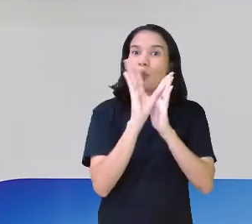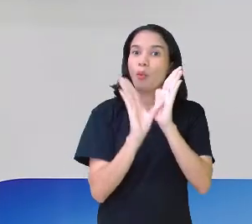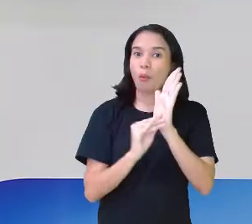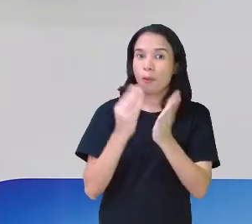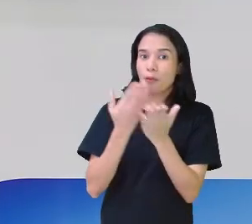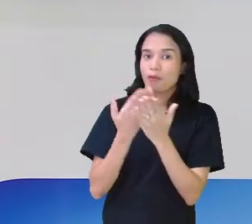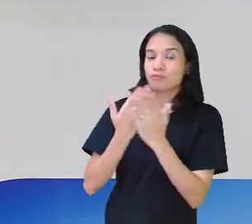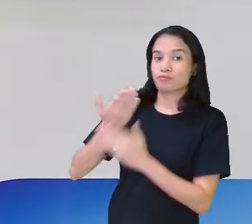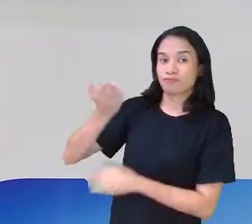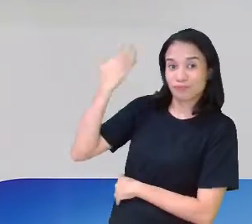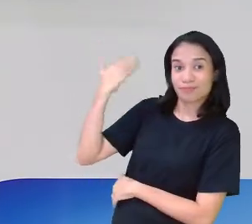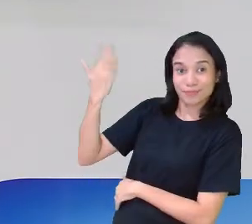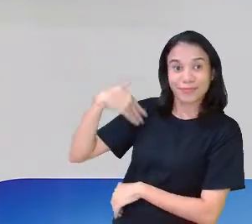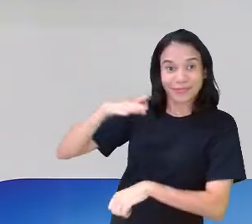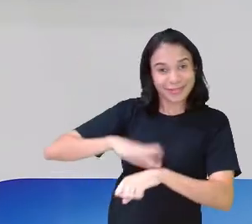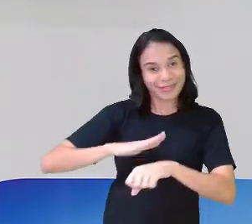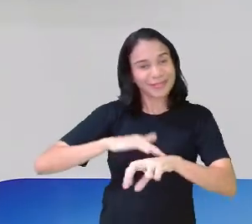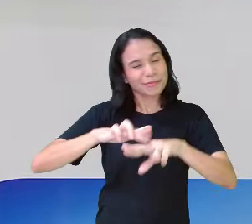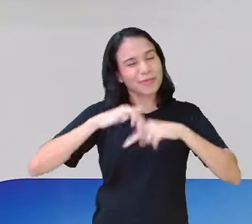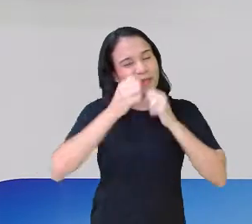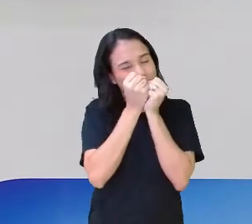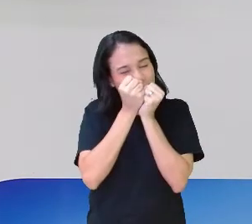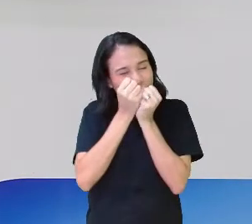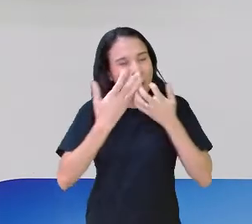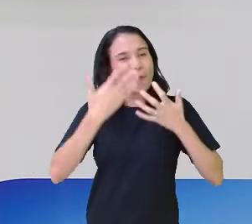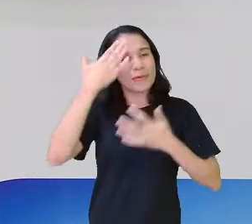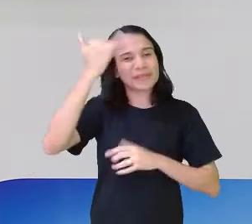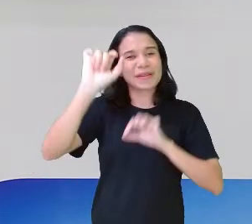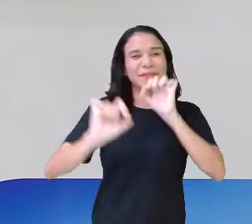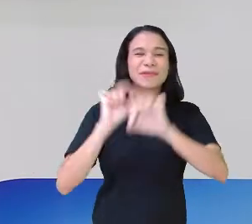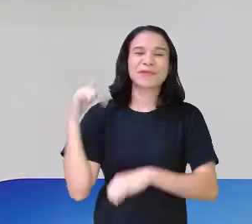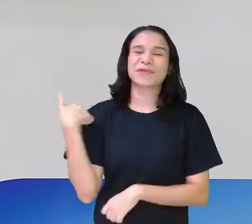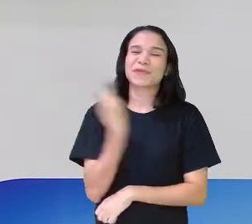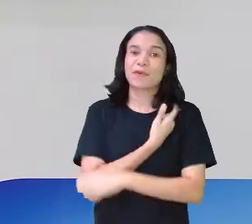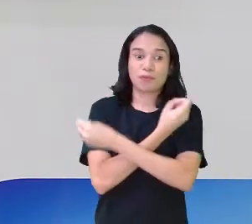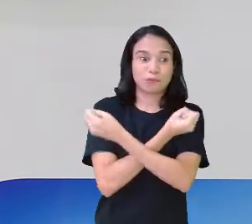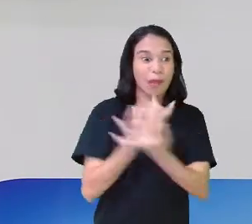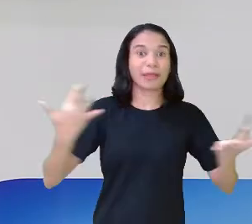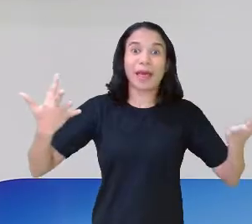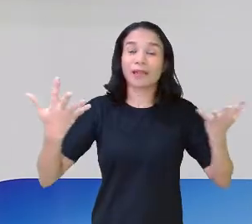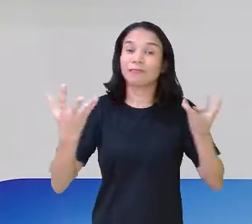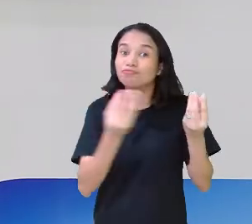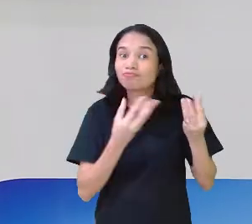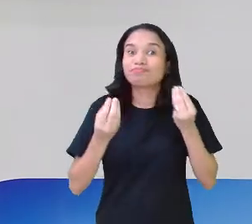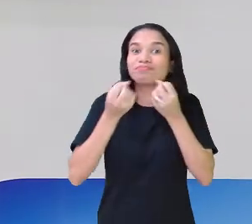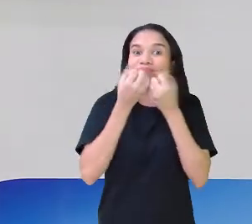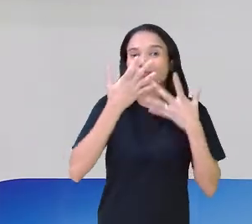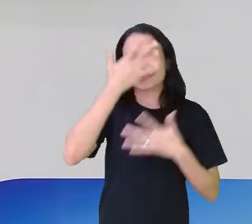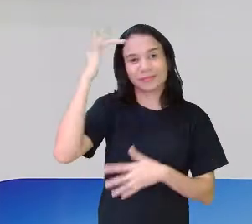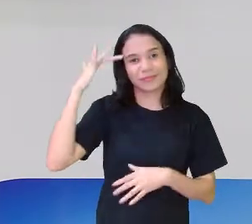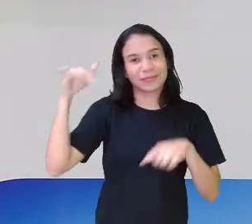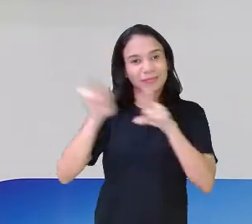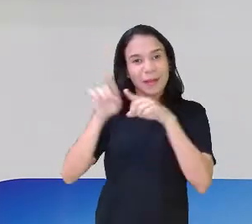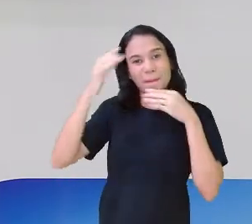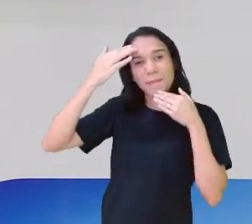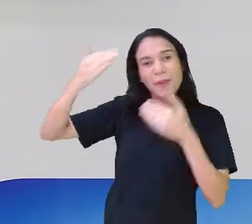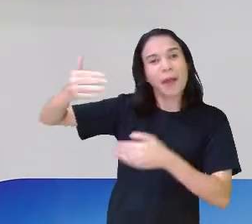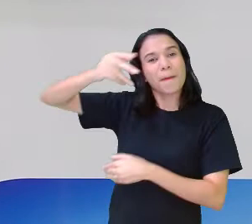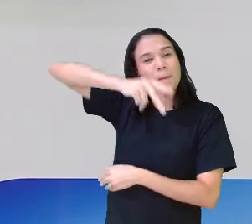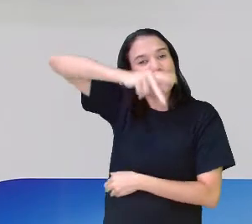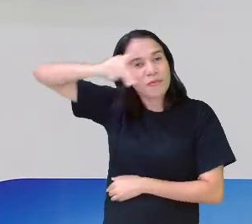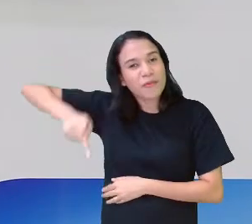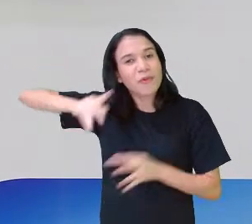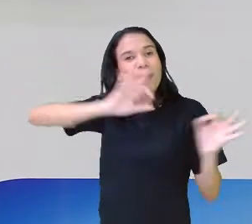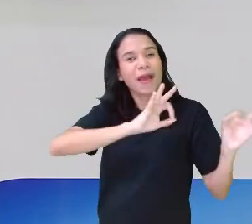que estudaram há certo tempo atrás. Então, muito bom saber que alcançamos um número tão grande de pessoas. Agradecer aos professores